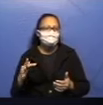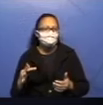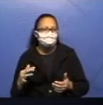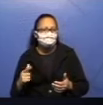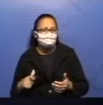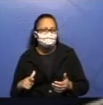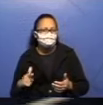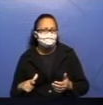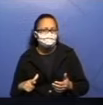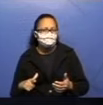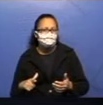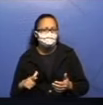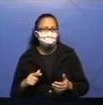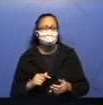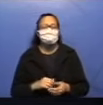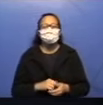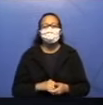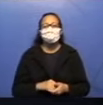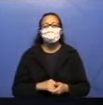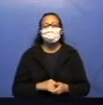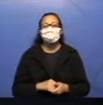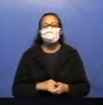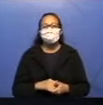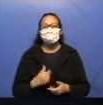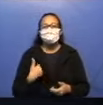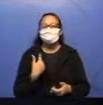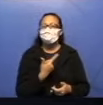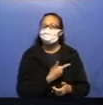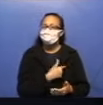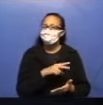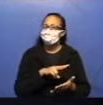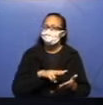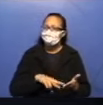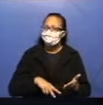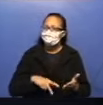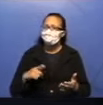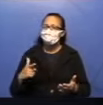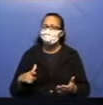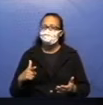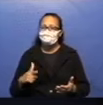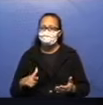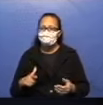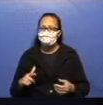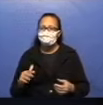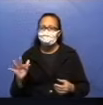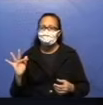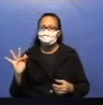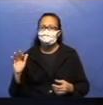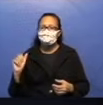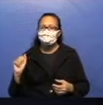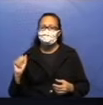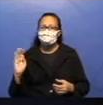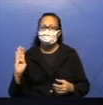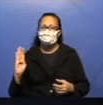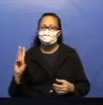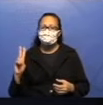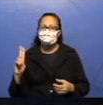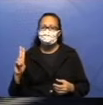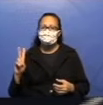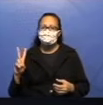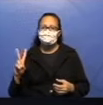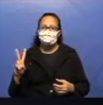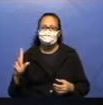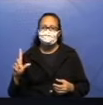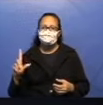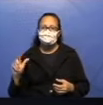reescrita. Nós vamos reler a fábula, né? O cão e seu reflexo e fazer a reescrita